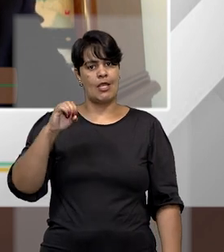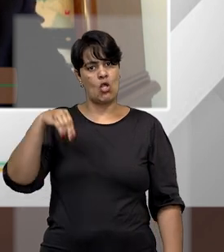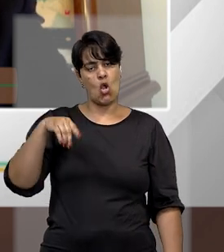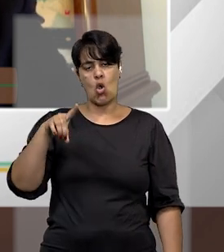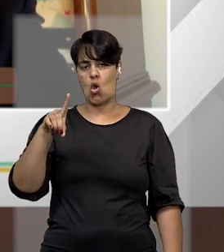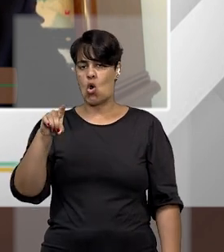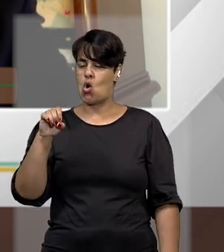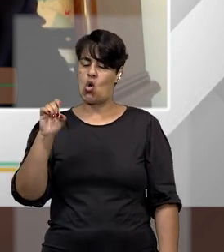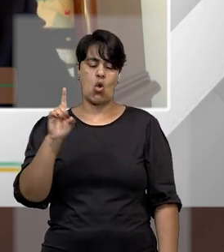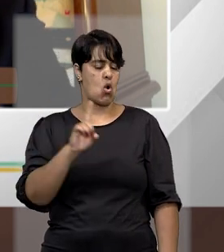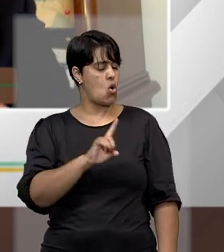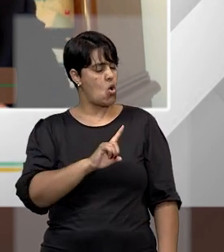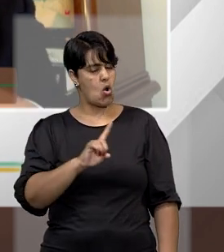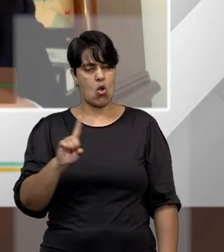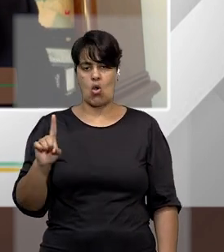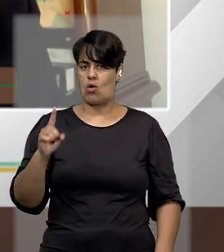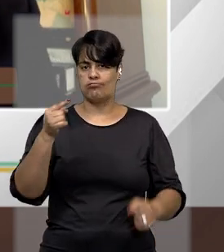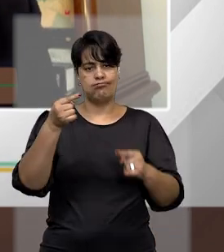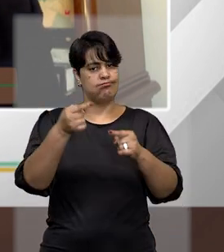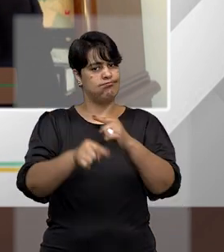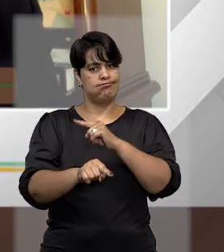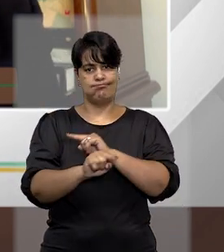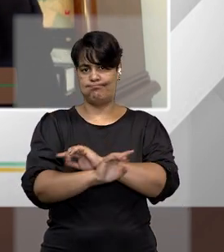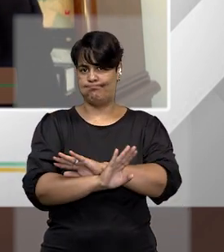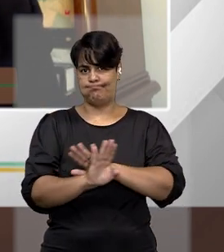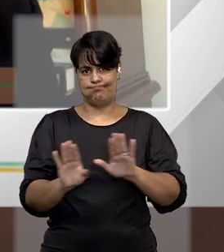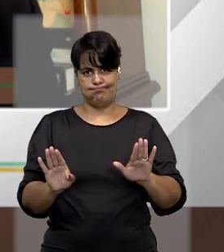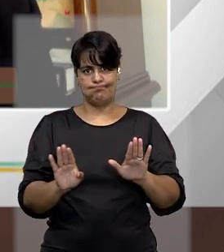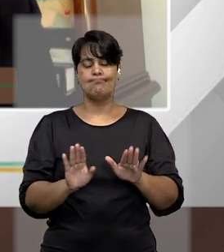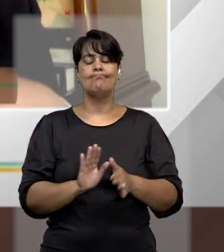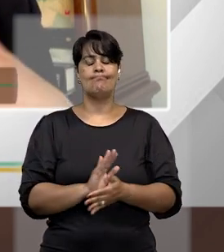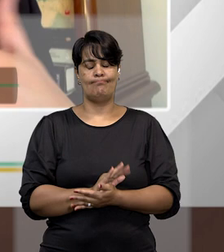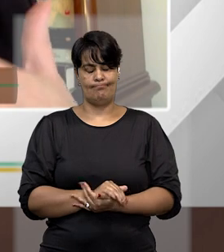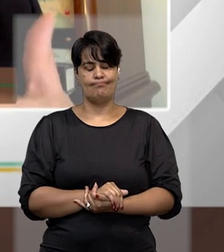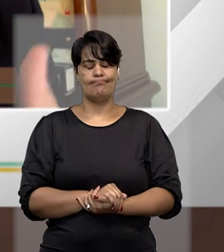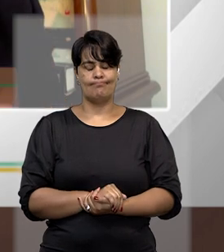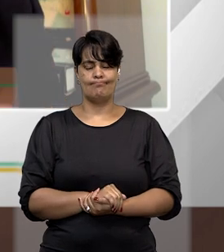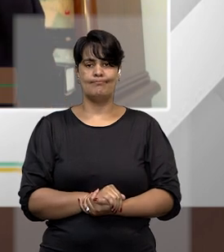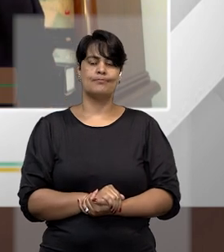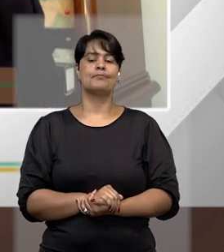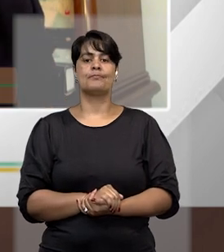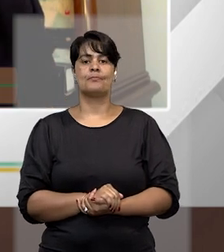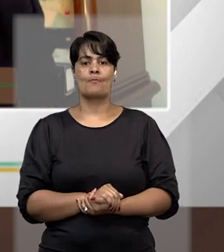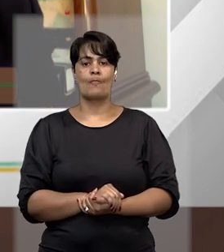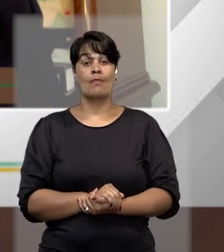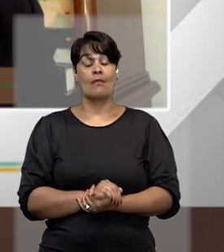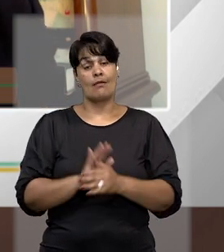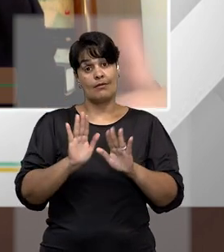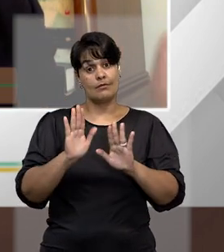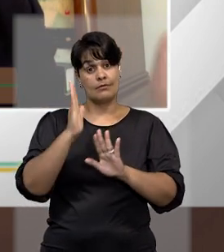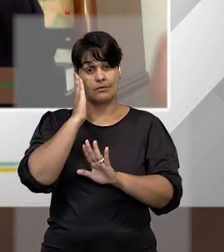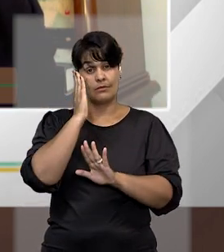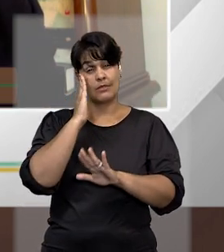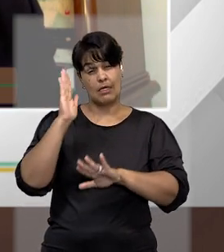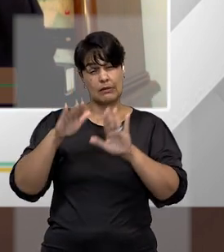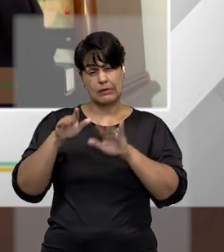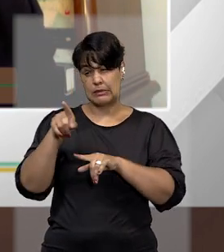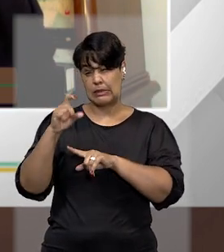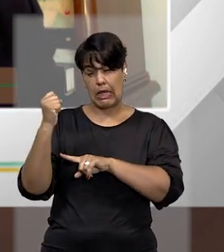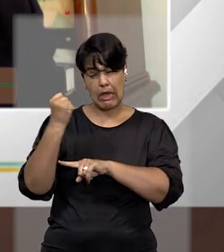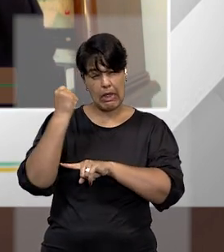considerada uma conduta considerada hedionda, por mais grave que ela seja. E é